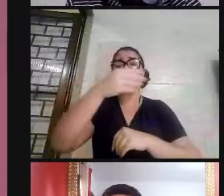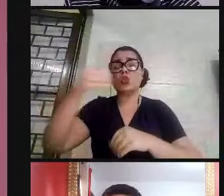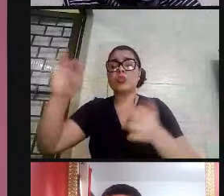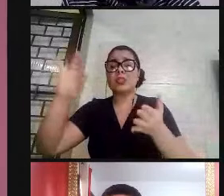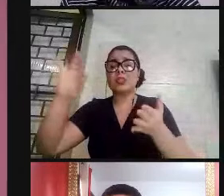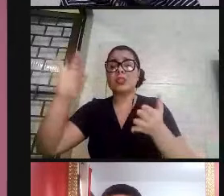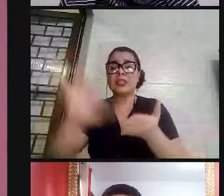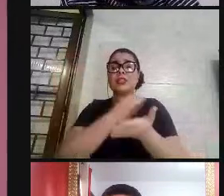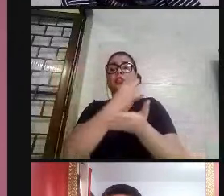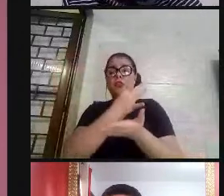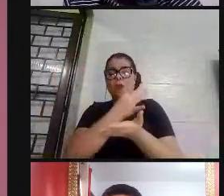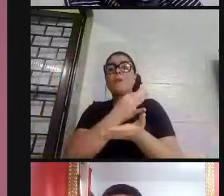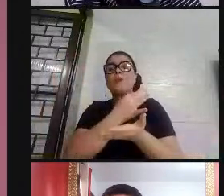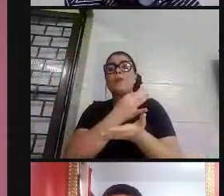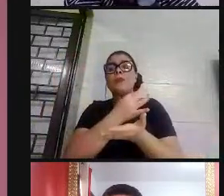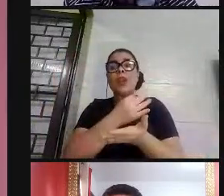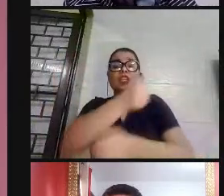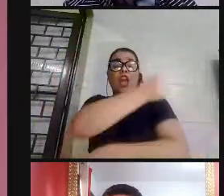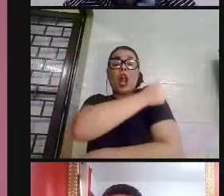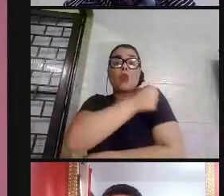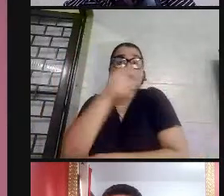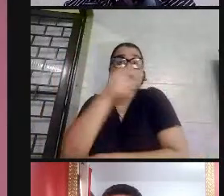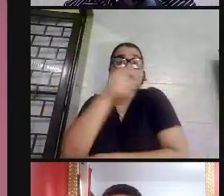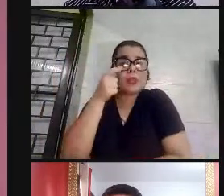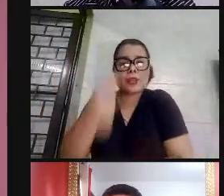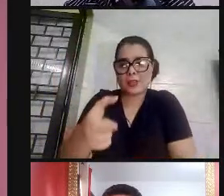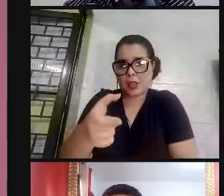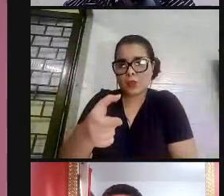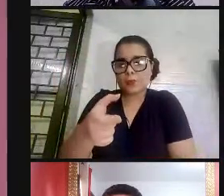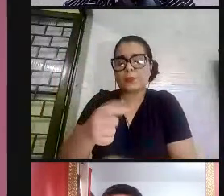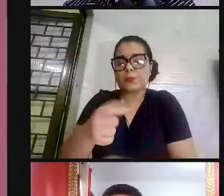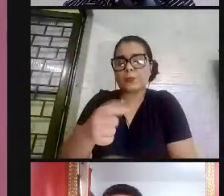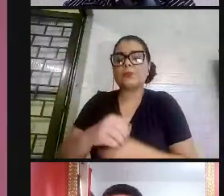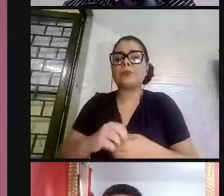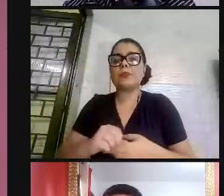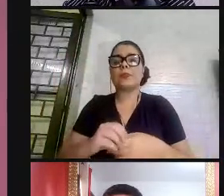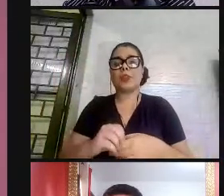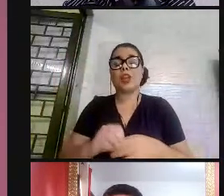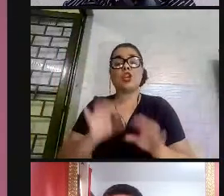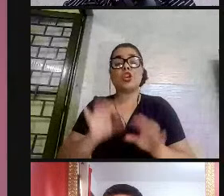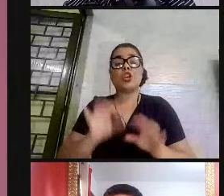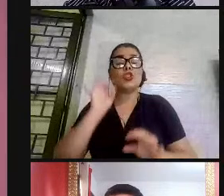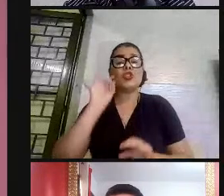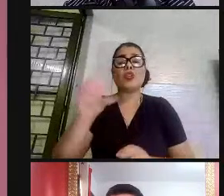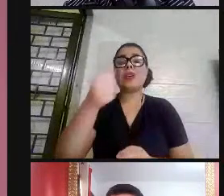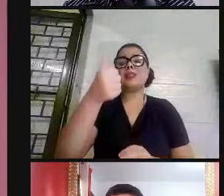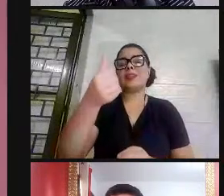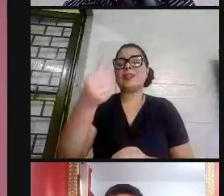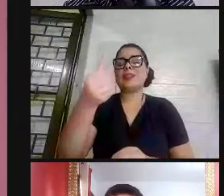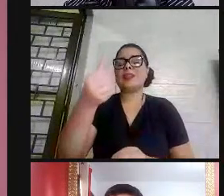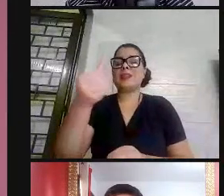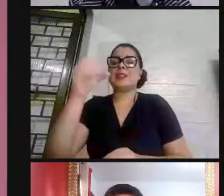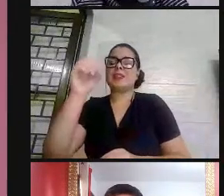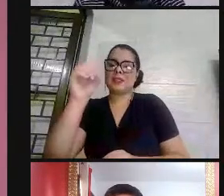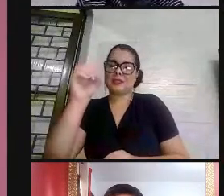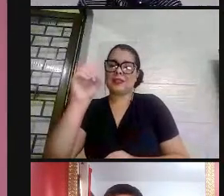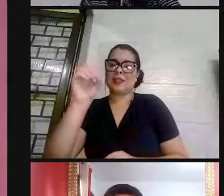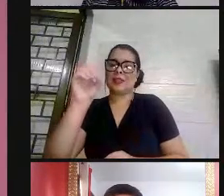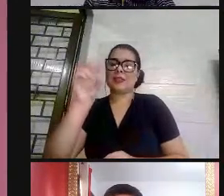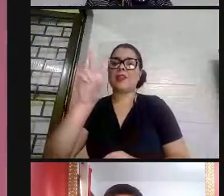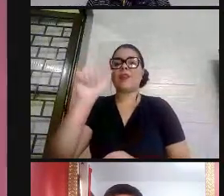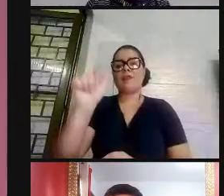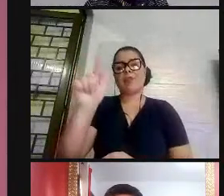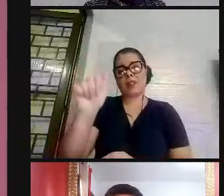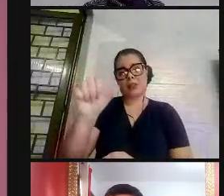mais de 200 alunos interessados, que são 160 vagas. Também